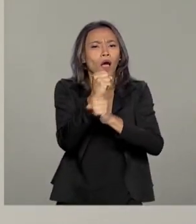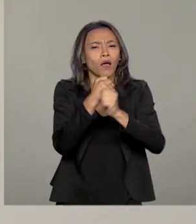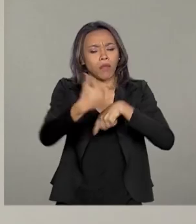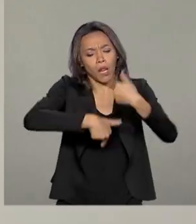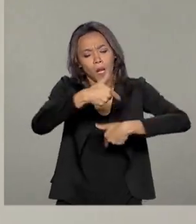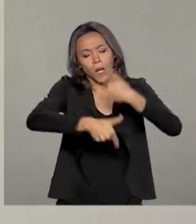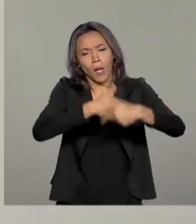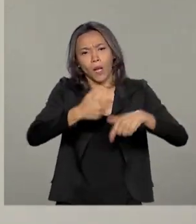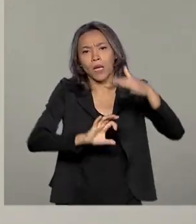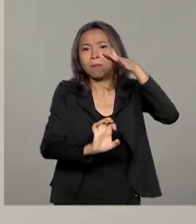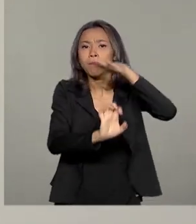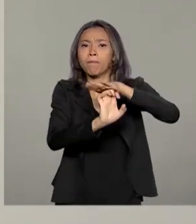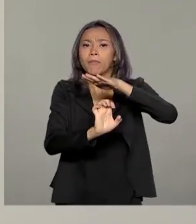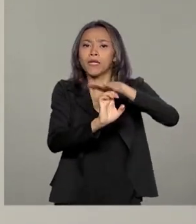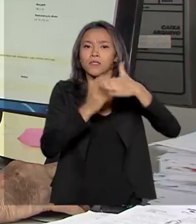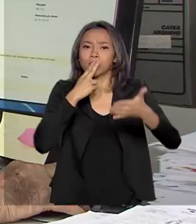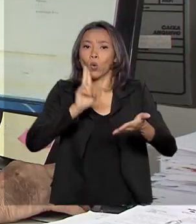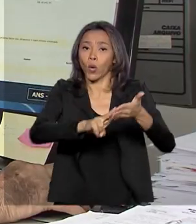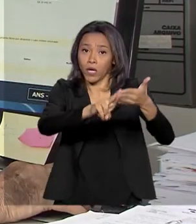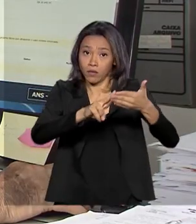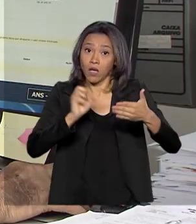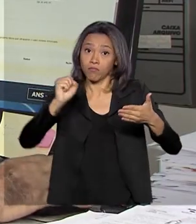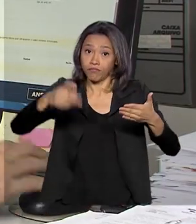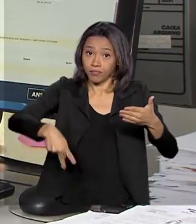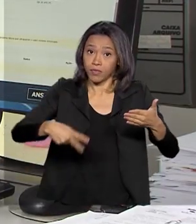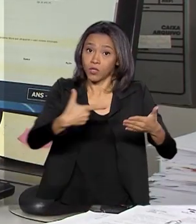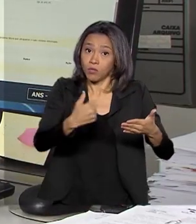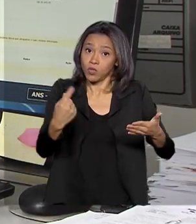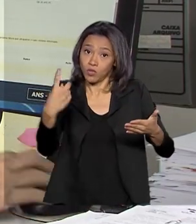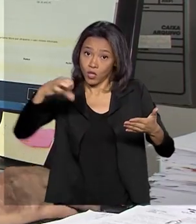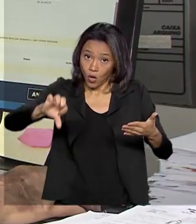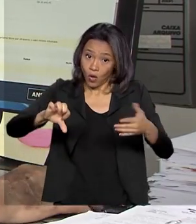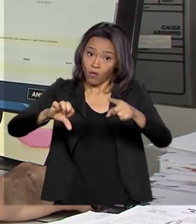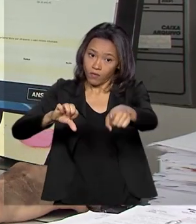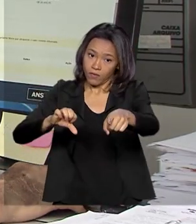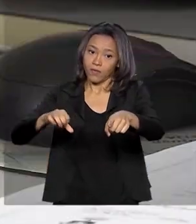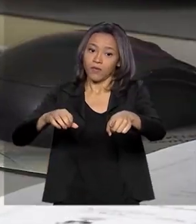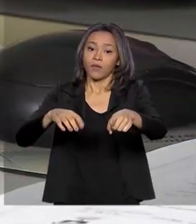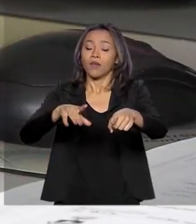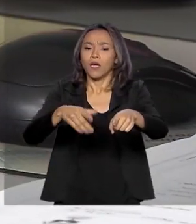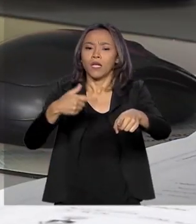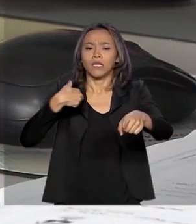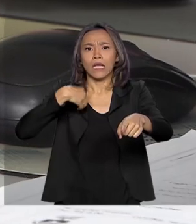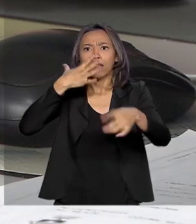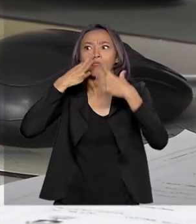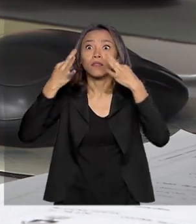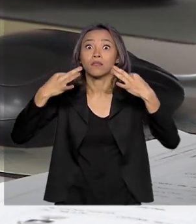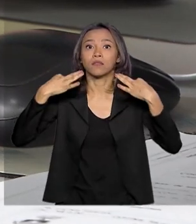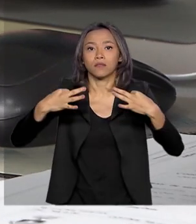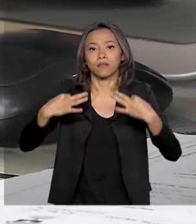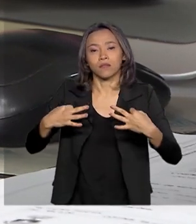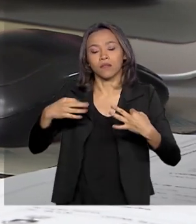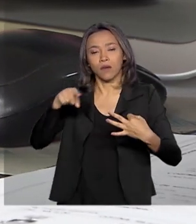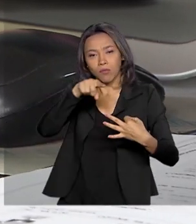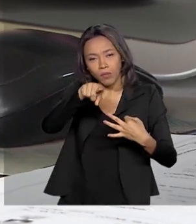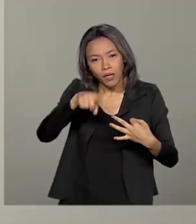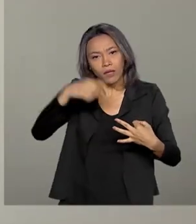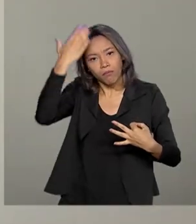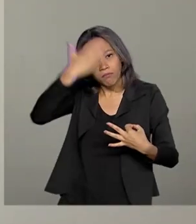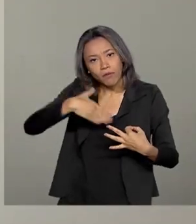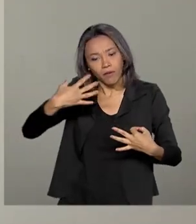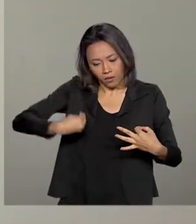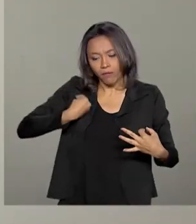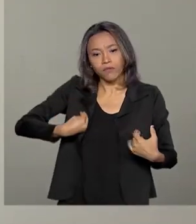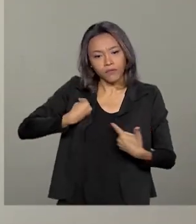se aposentou em 2009. Desde então, fica atento ao período em que precisa comparecer a uma agência bancária para fazer a prova de vida